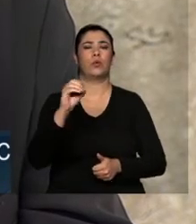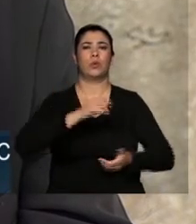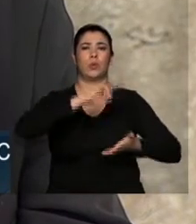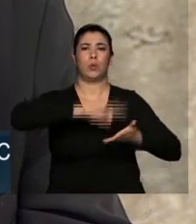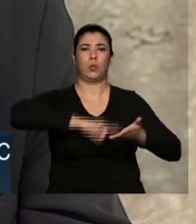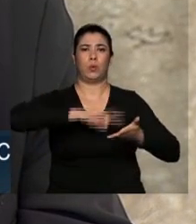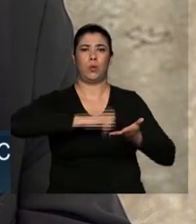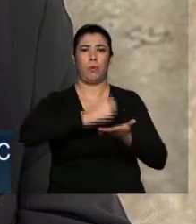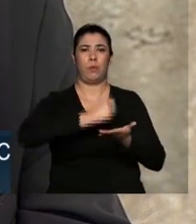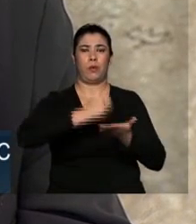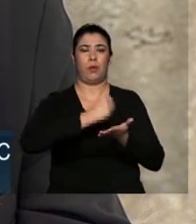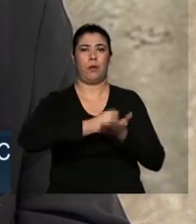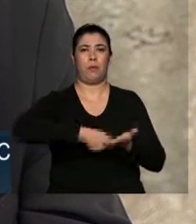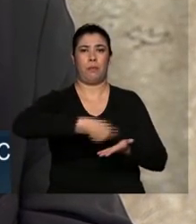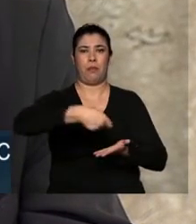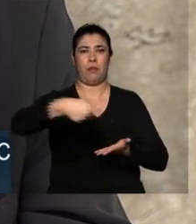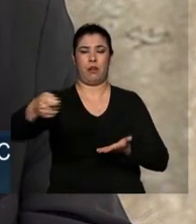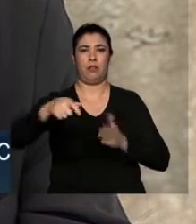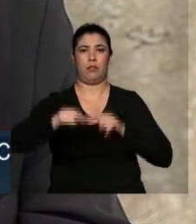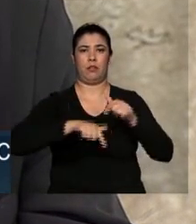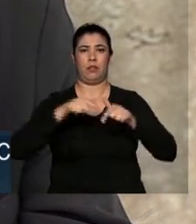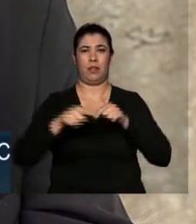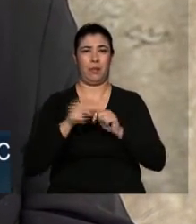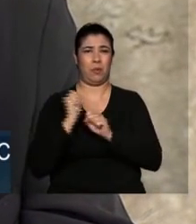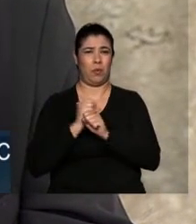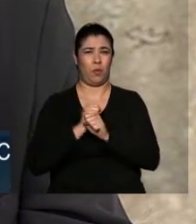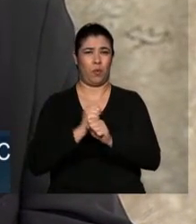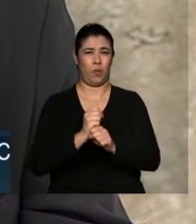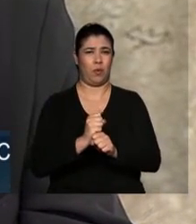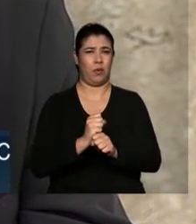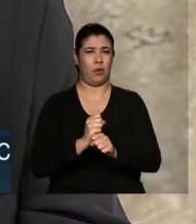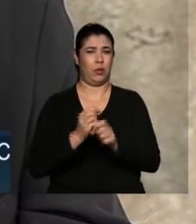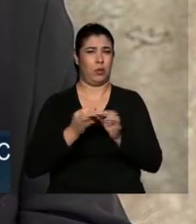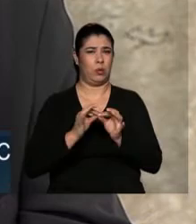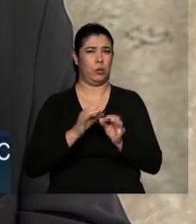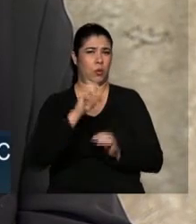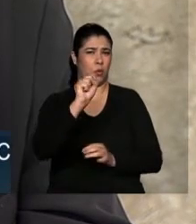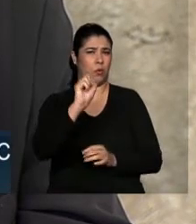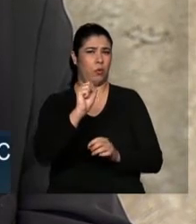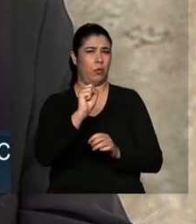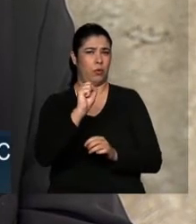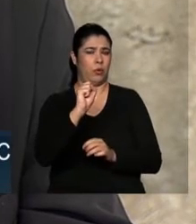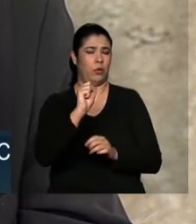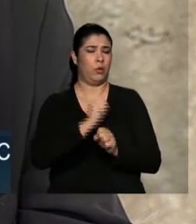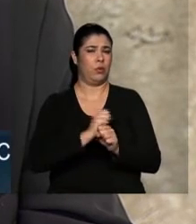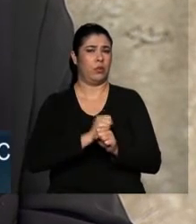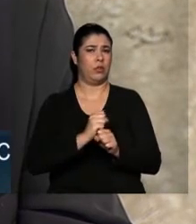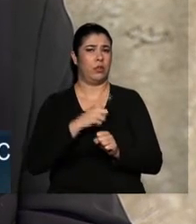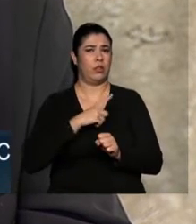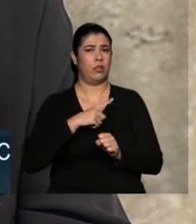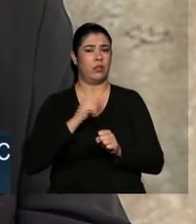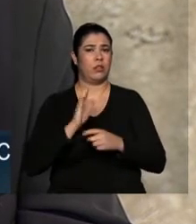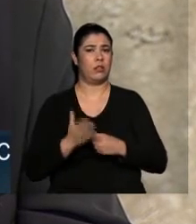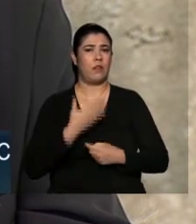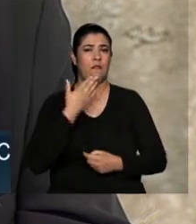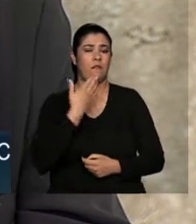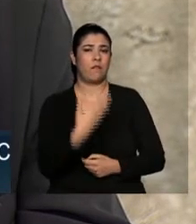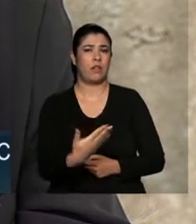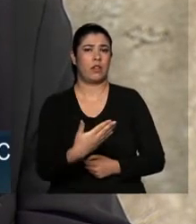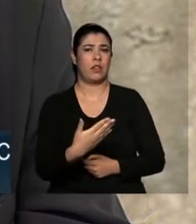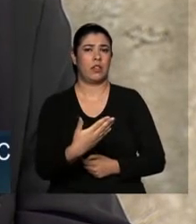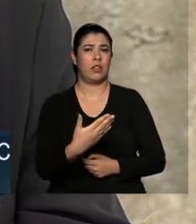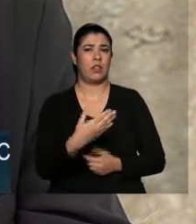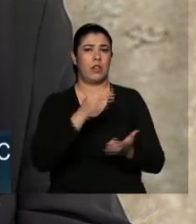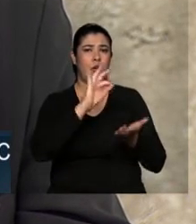no interior do estado de São Paulo ao longo de oito anos, os quais propiciaram o registro de 10 mil jovens